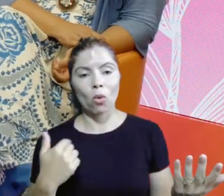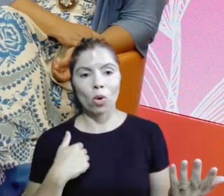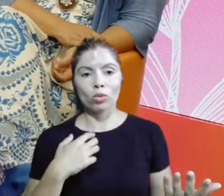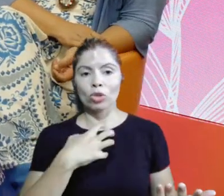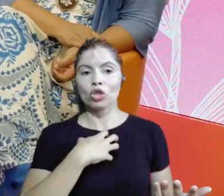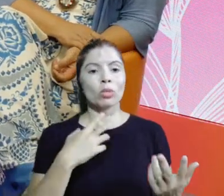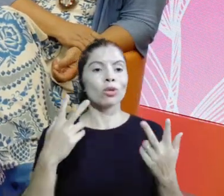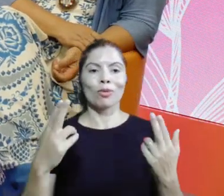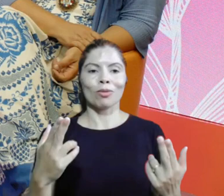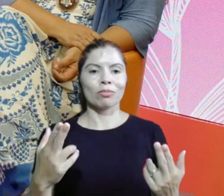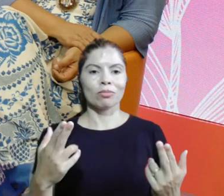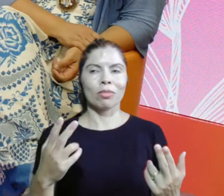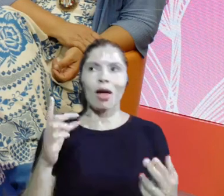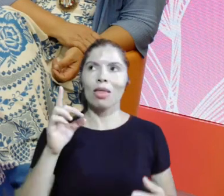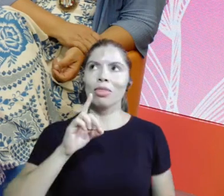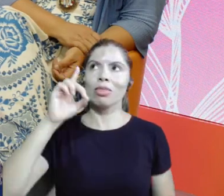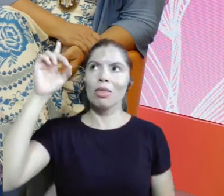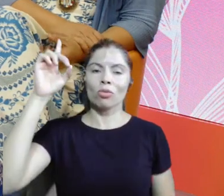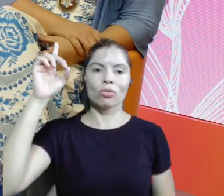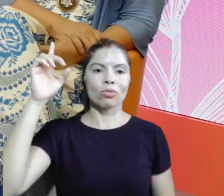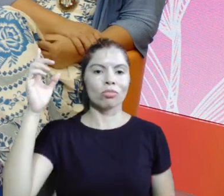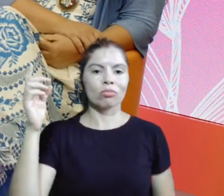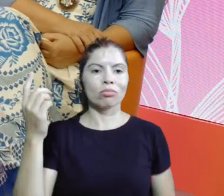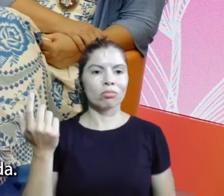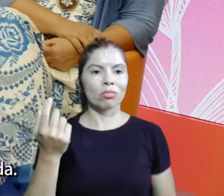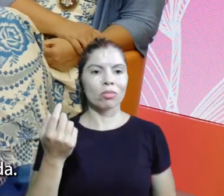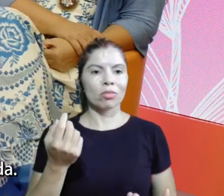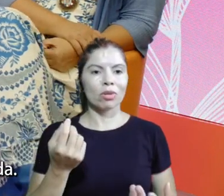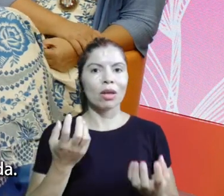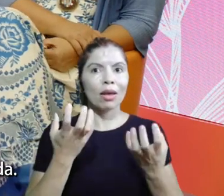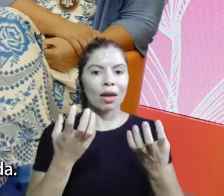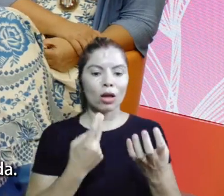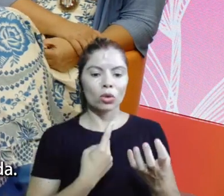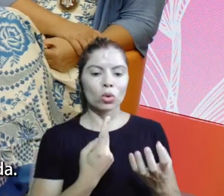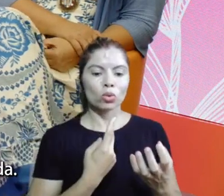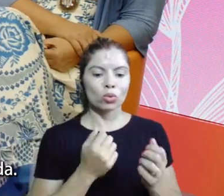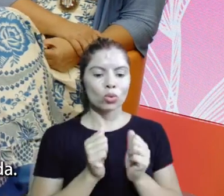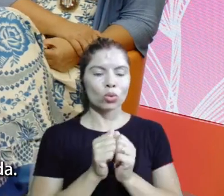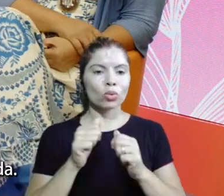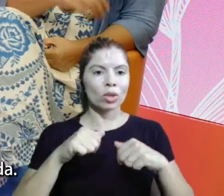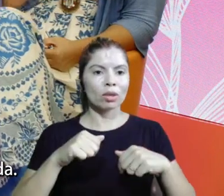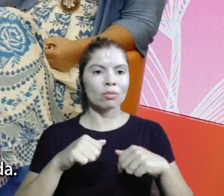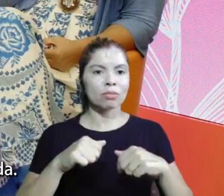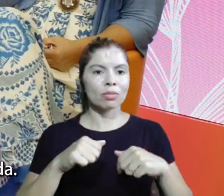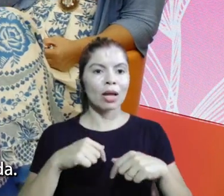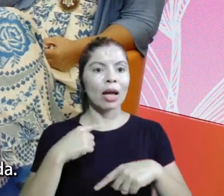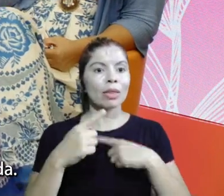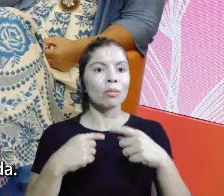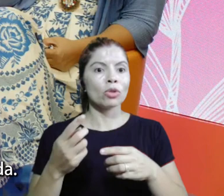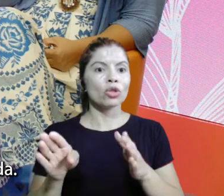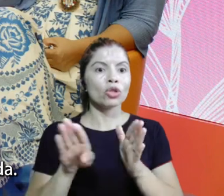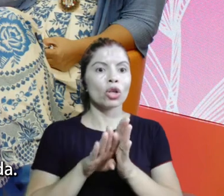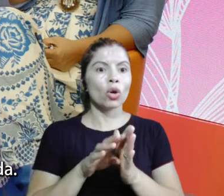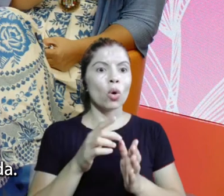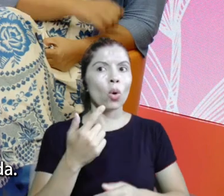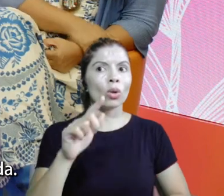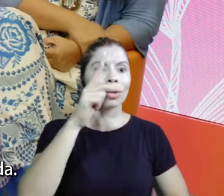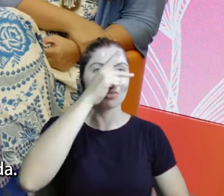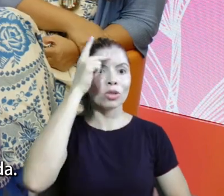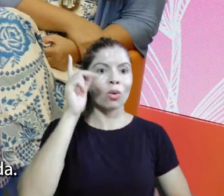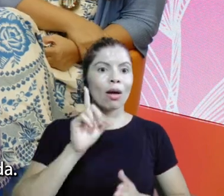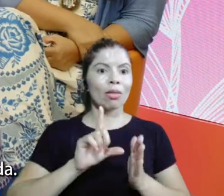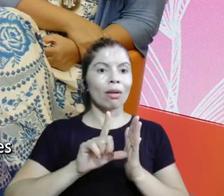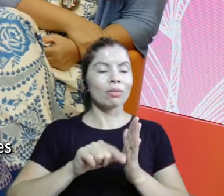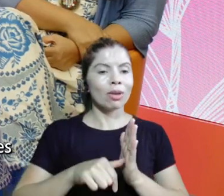nos trouxe até aqui e a gente vai fazer só nas duas. E aí, nesse contexto todo, chegou uma outra pessoa que chegou